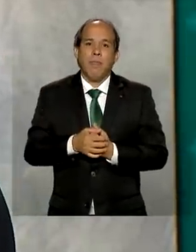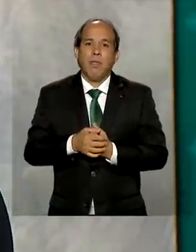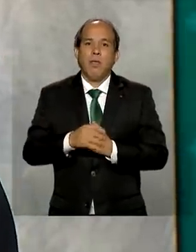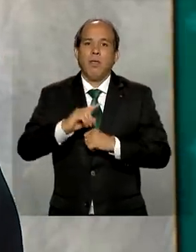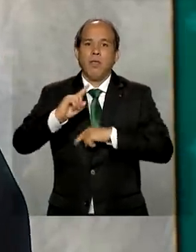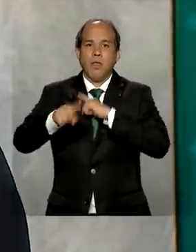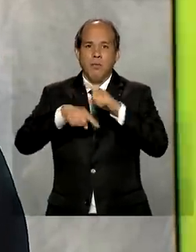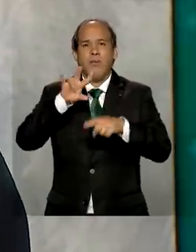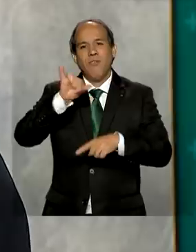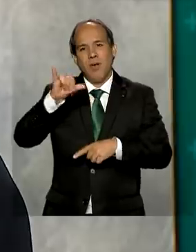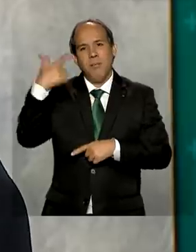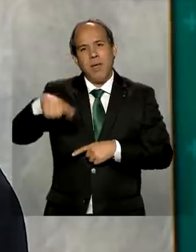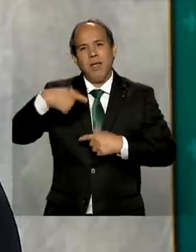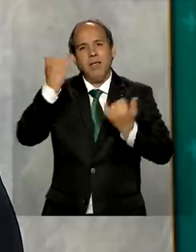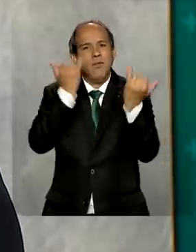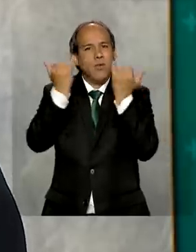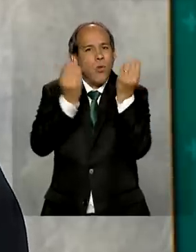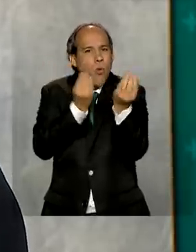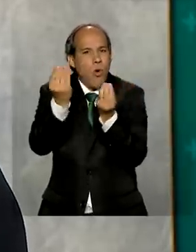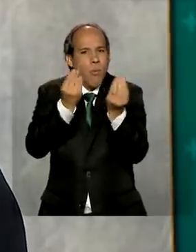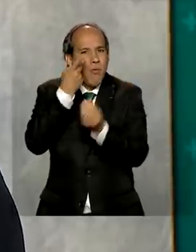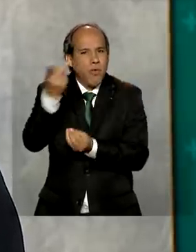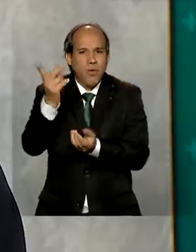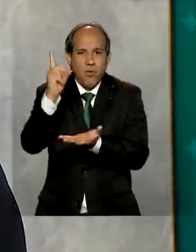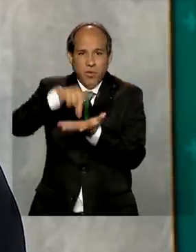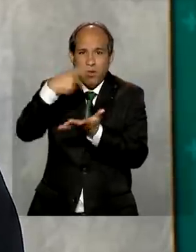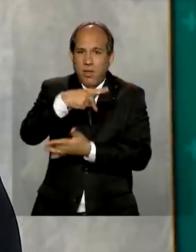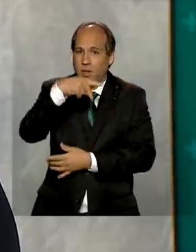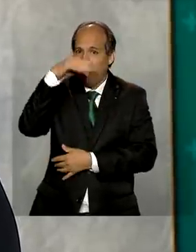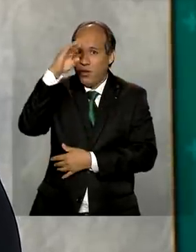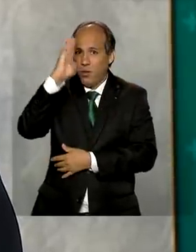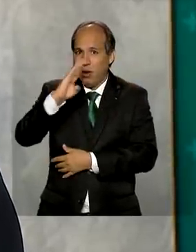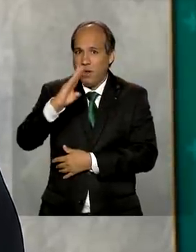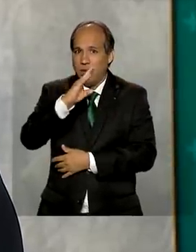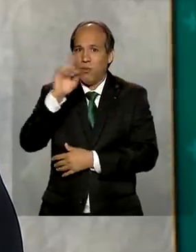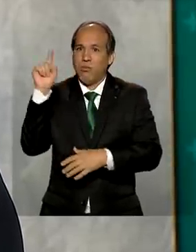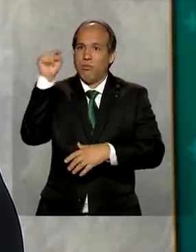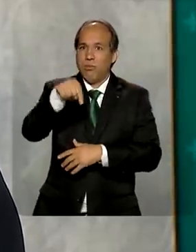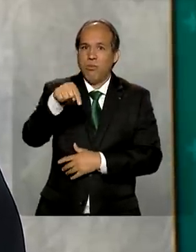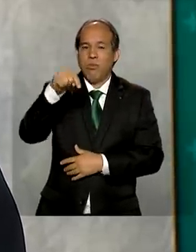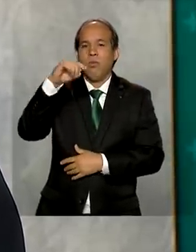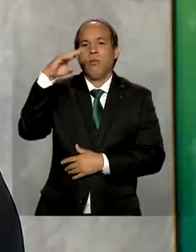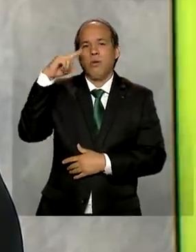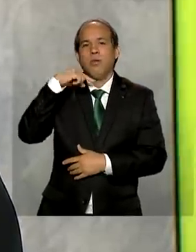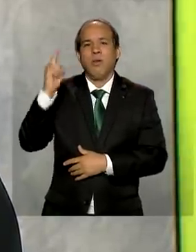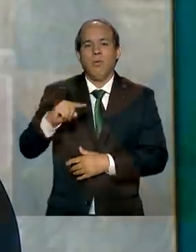novas informações sobre a visita oficial do presidente Jair Bolsonaro à Rússia. Até já!